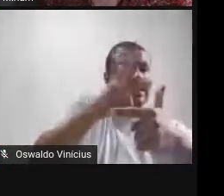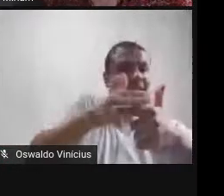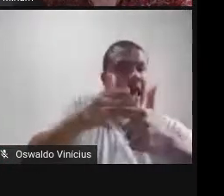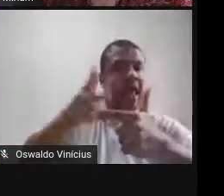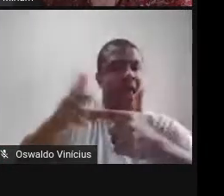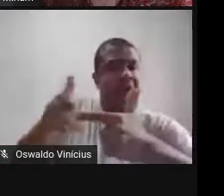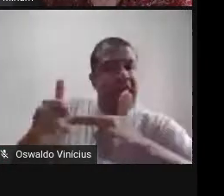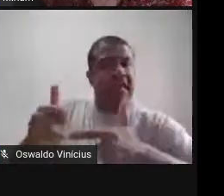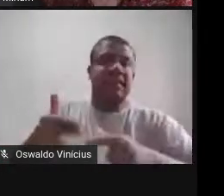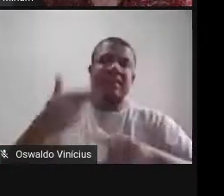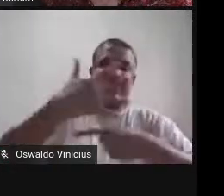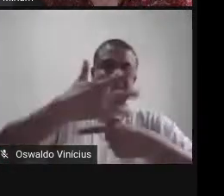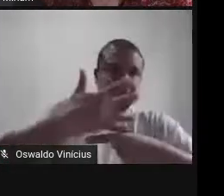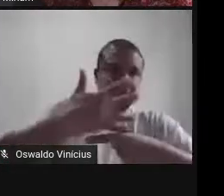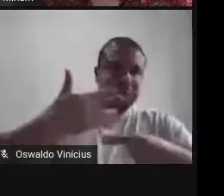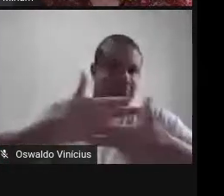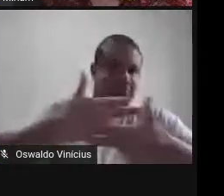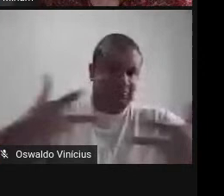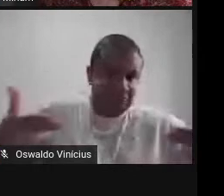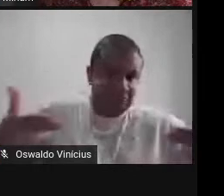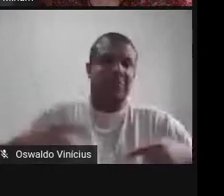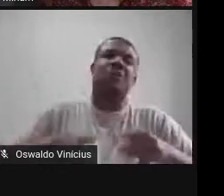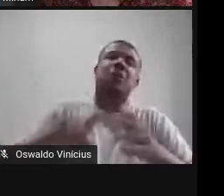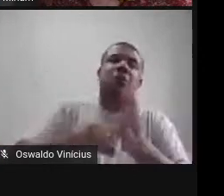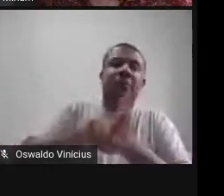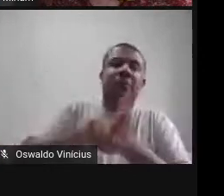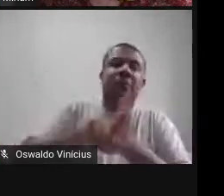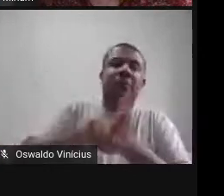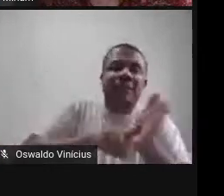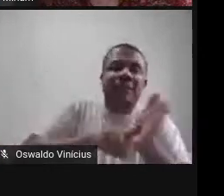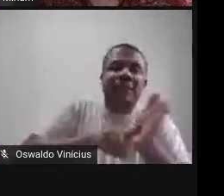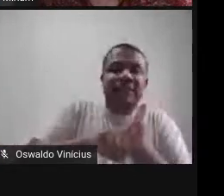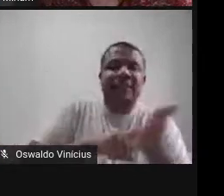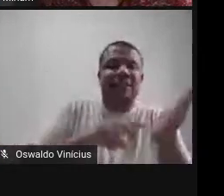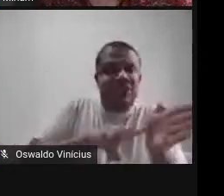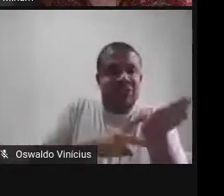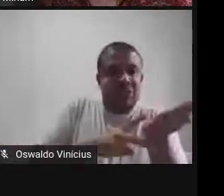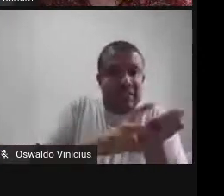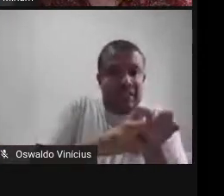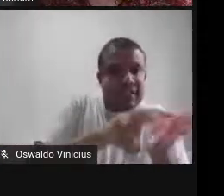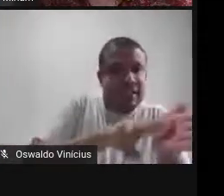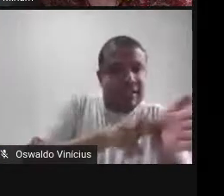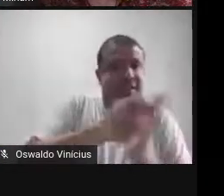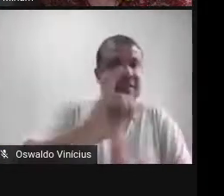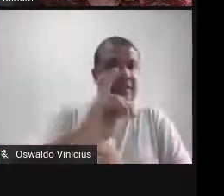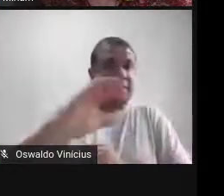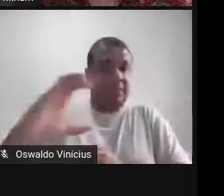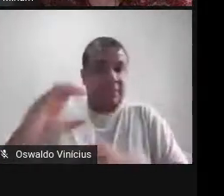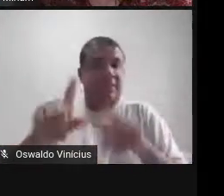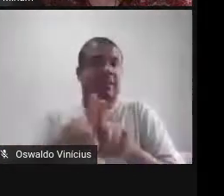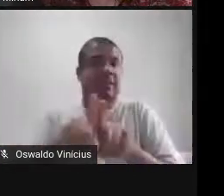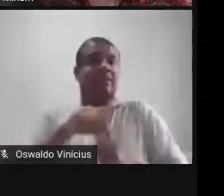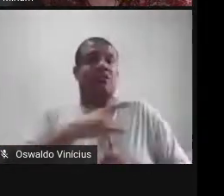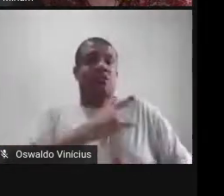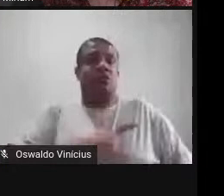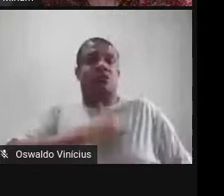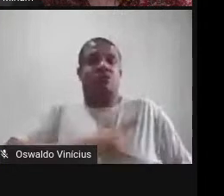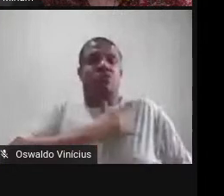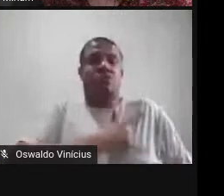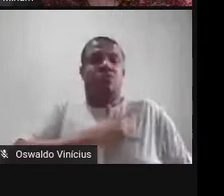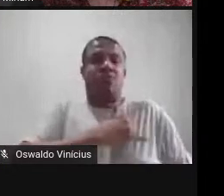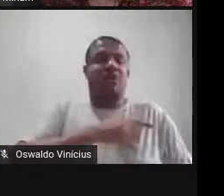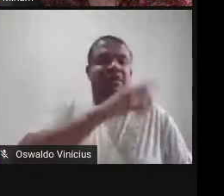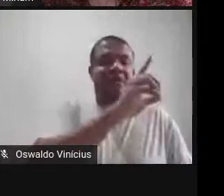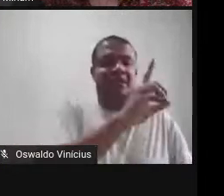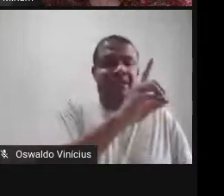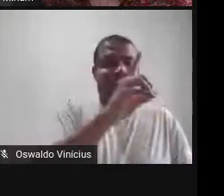de investigação da pesquisa de iniciação científica de Frederico Barbosa, que é a adaptação do romance Drácula, produzida pela rede